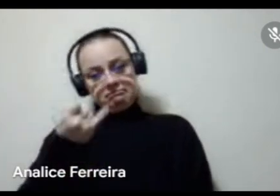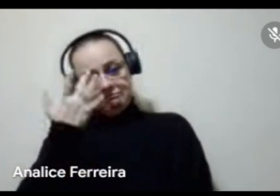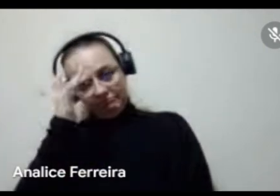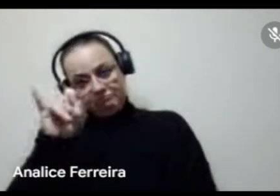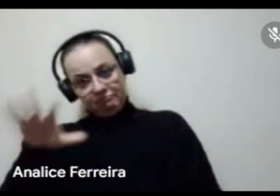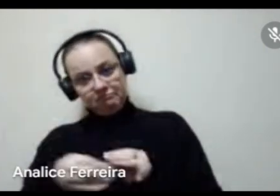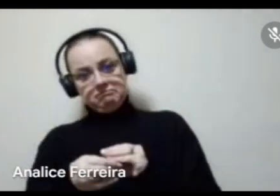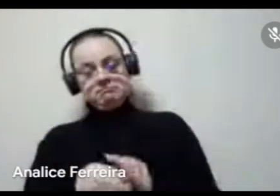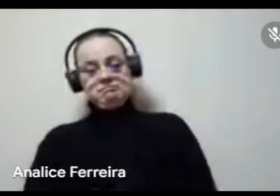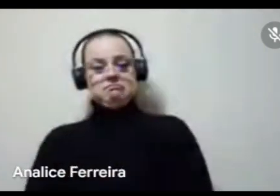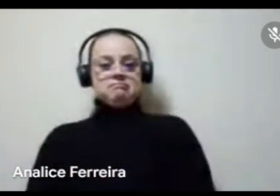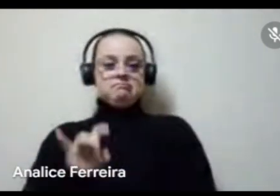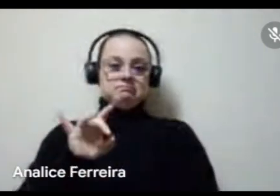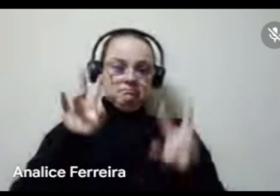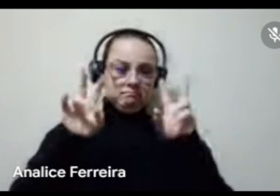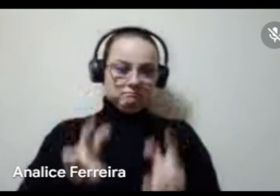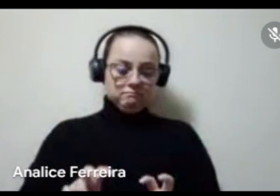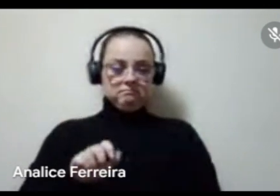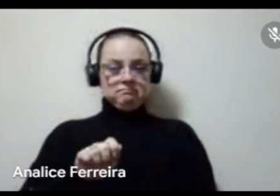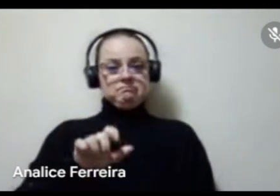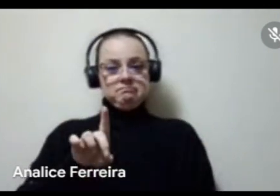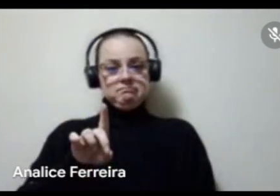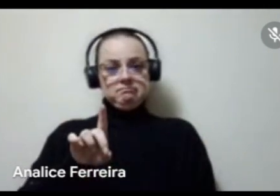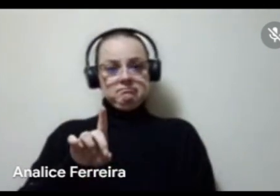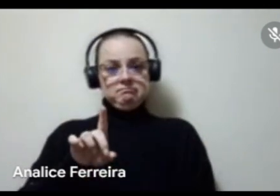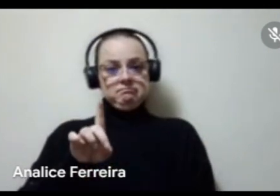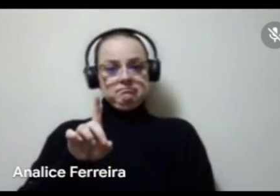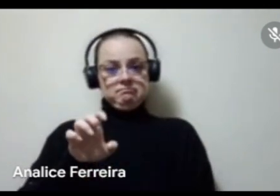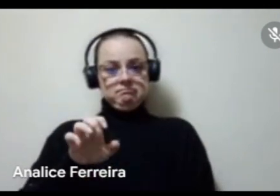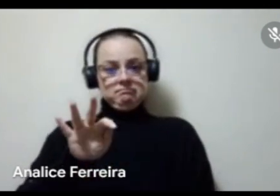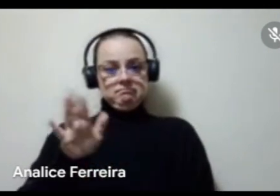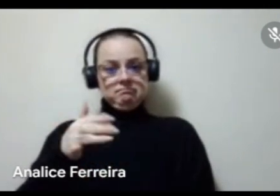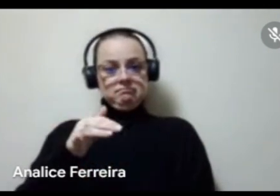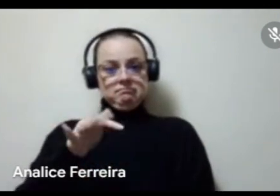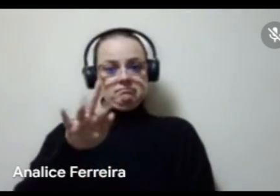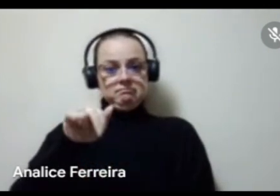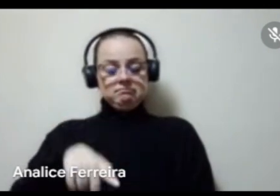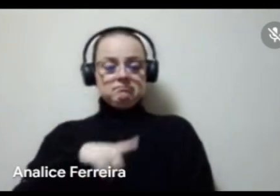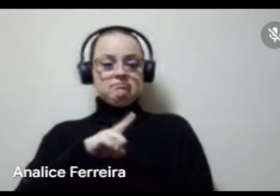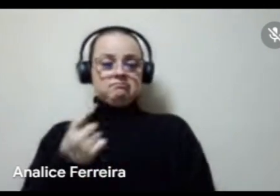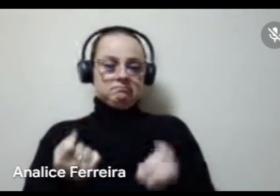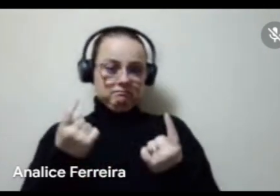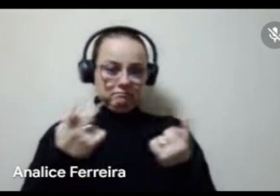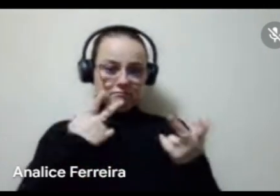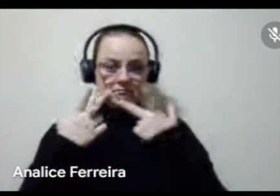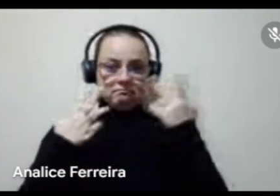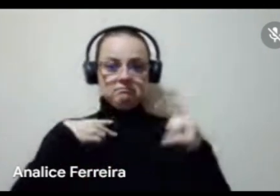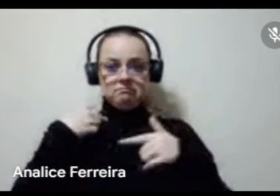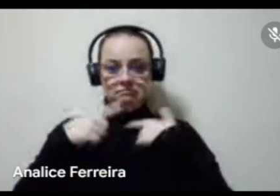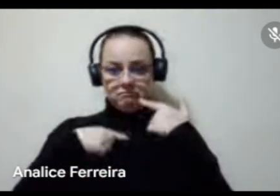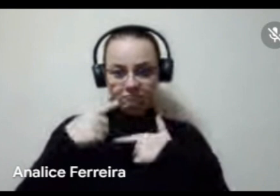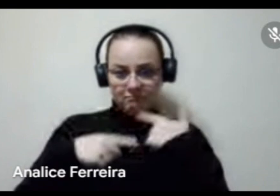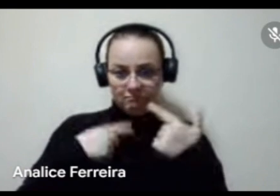Não, é sobre a questão do Aldefran, na LPG a gente fez alguns pontões, tira dúvidas, a